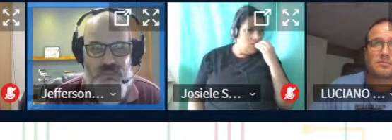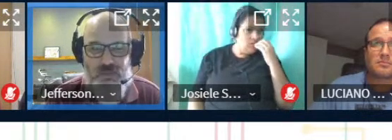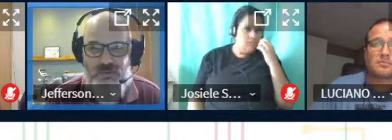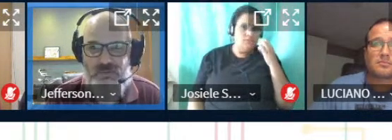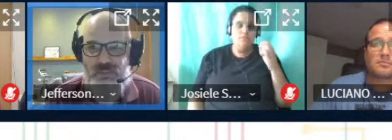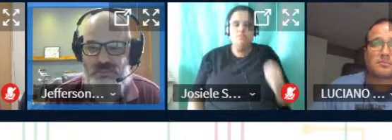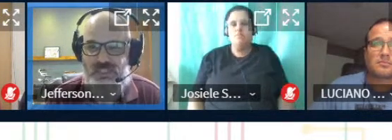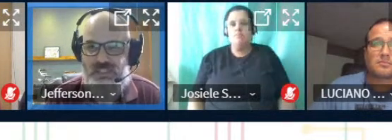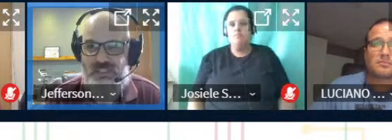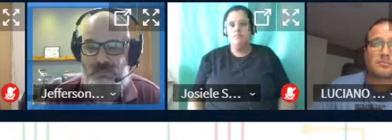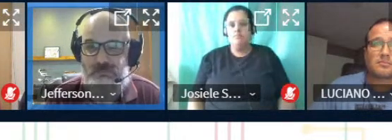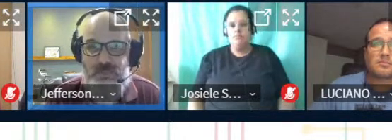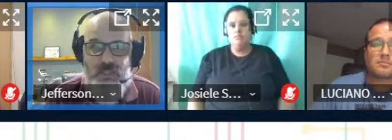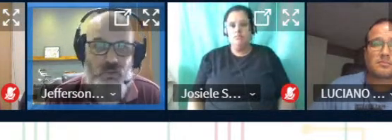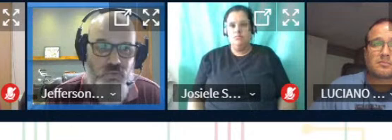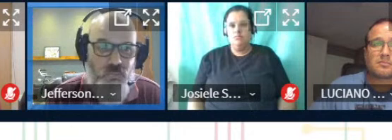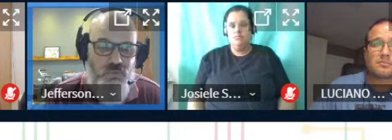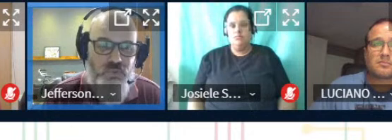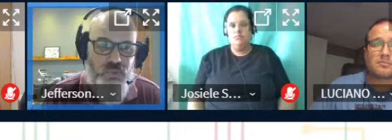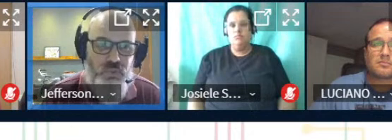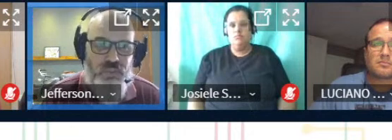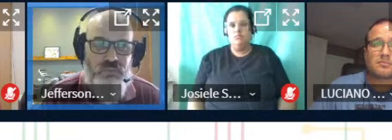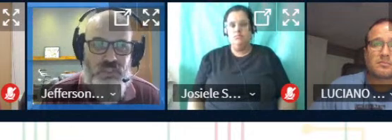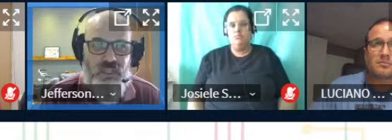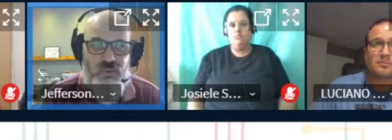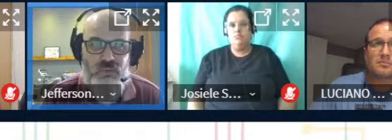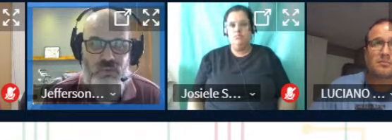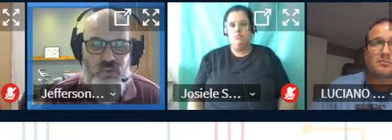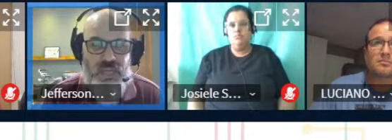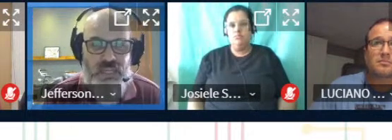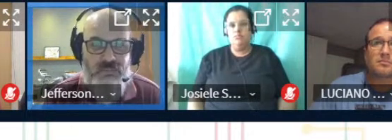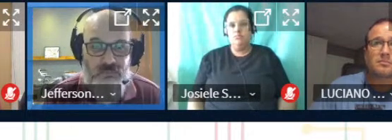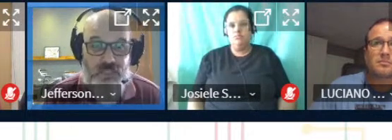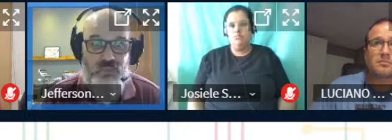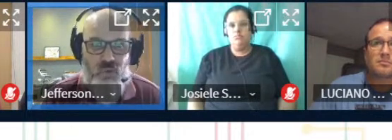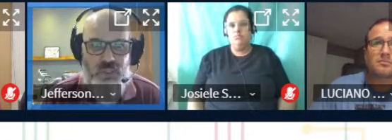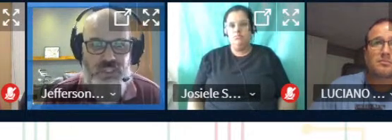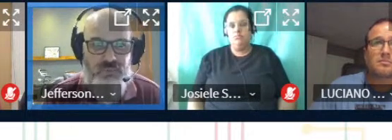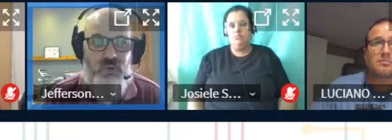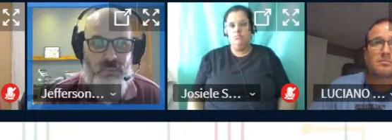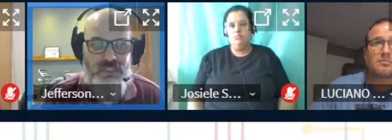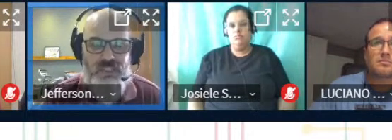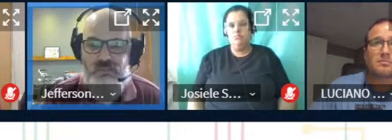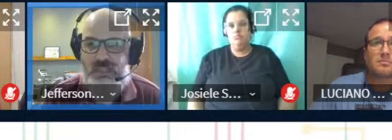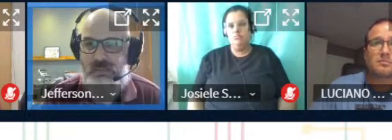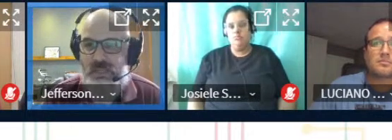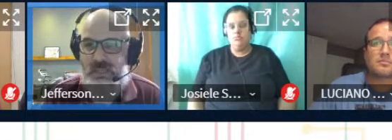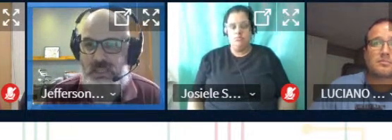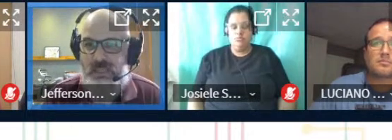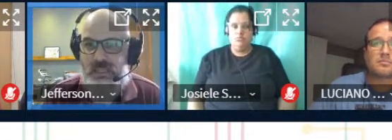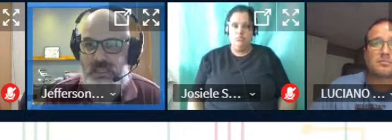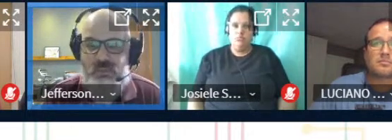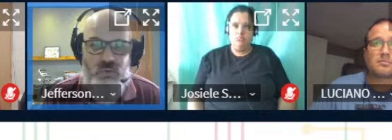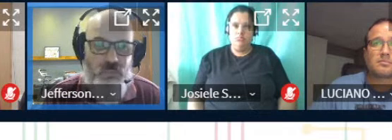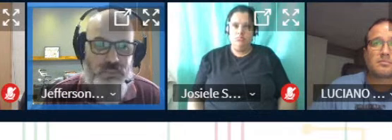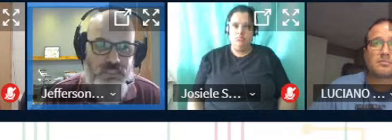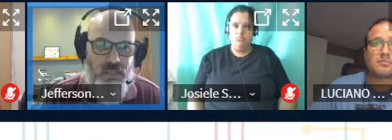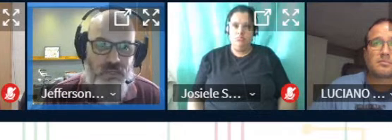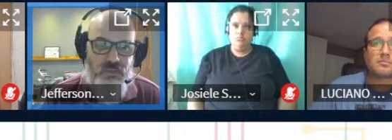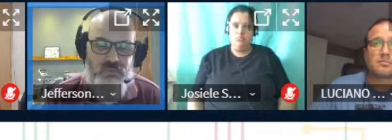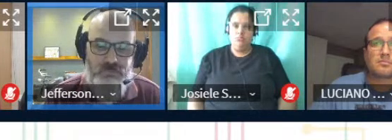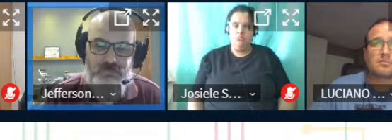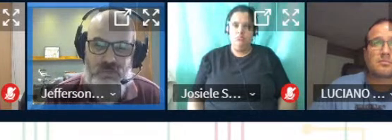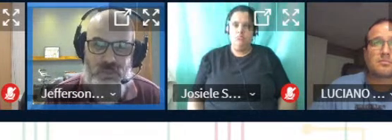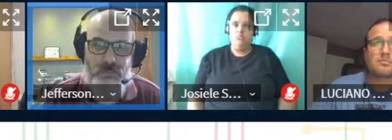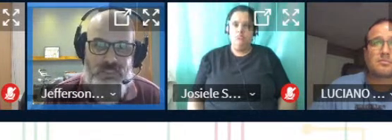E só rapidinho para não me estender, assim, eu sou professor de geografia, eu não sou da área tecnológica de informação, né? E quando eu